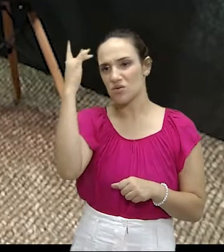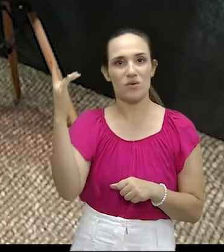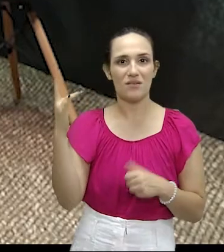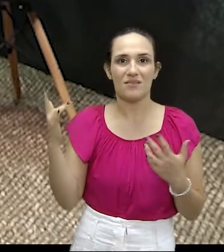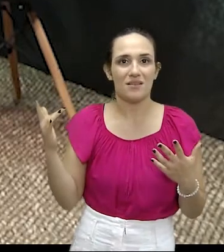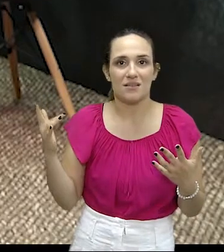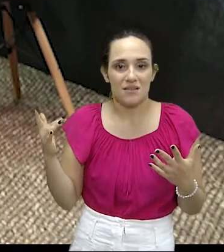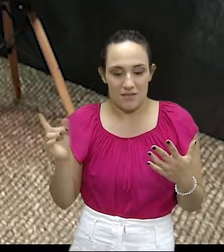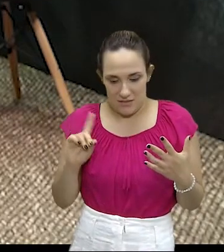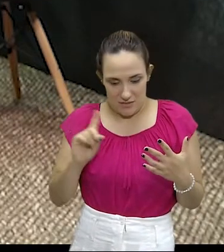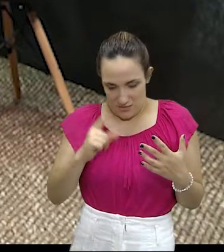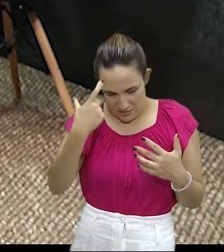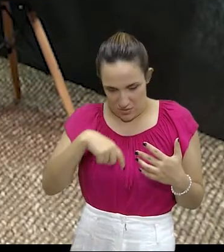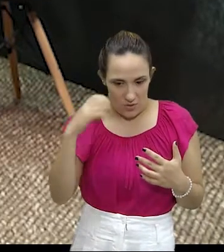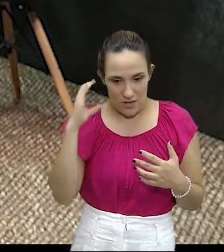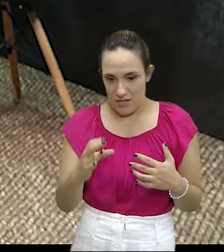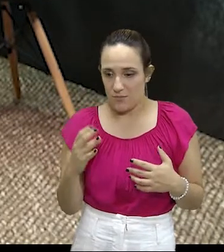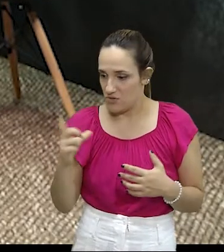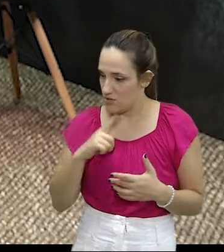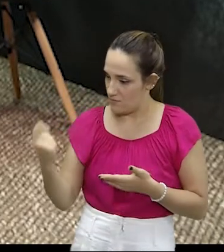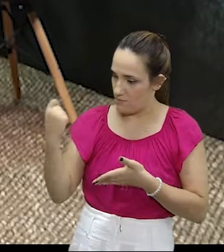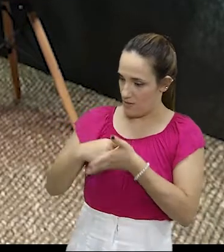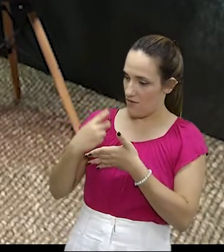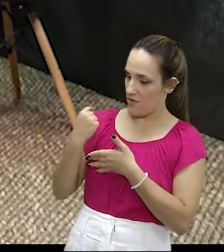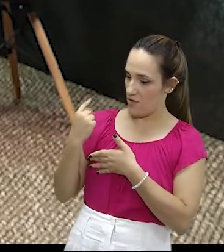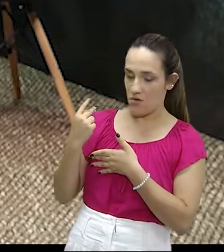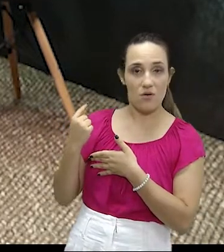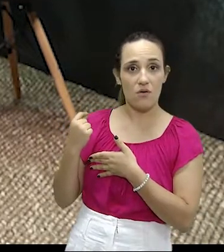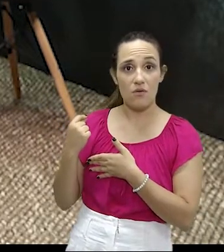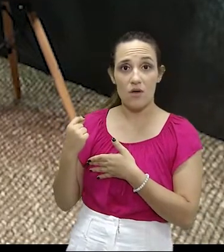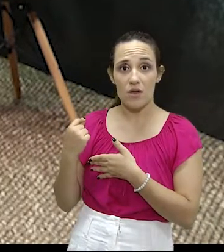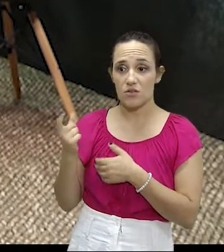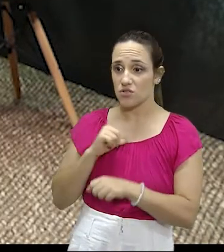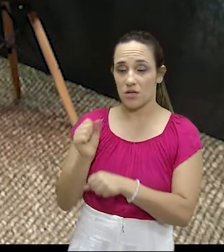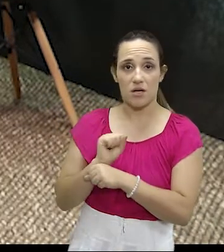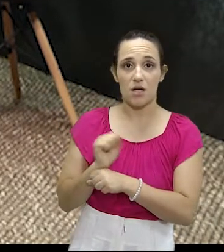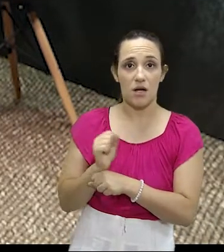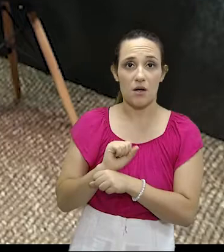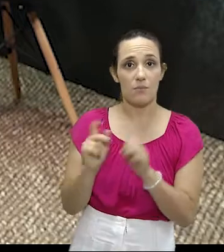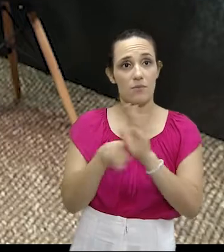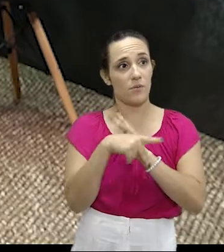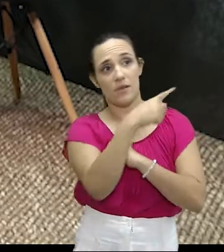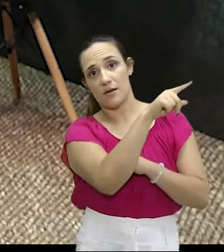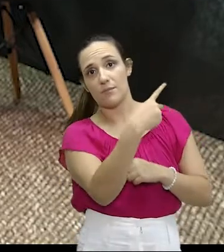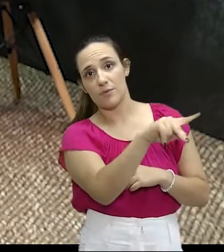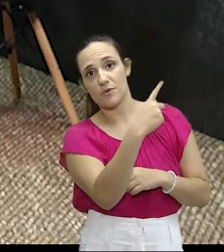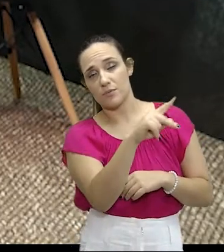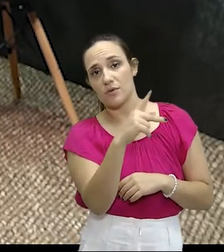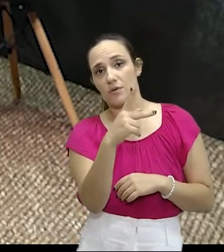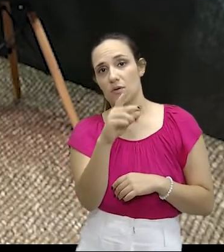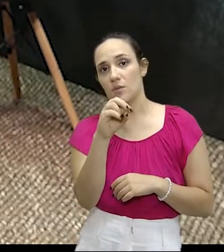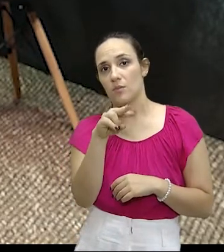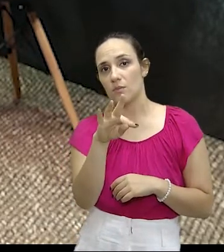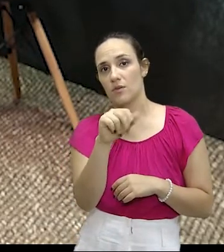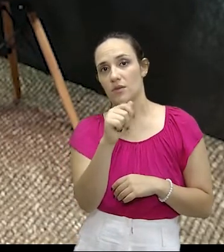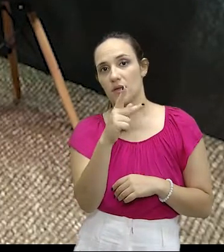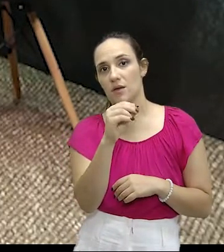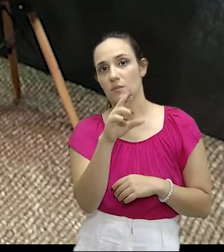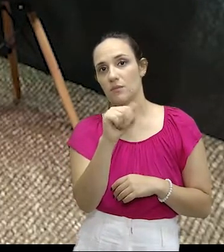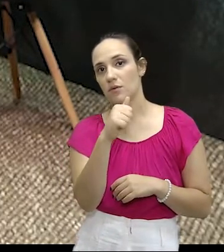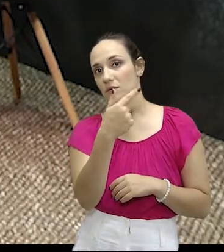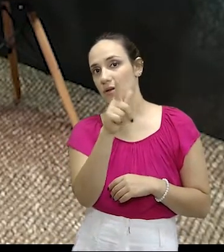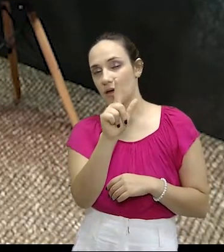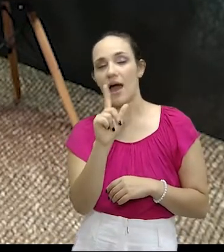não eram da área, recebiam um valor para pegar e dirigir um carro roubado, digamos, de Ponta Porã até Cuiabá, no Mato Grosso.